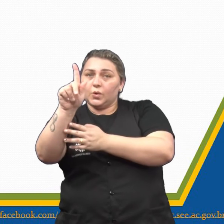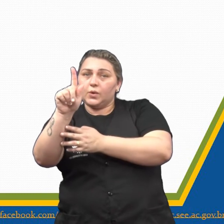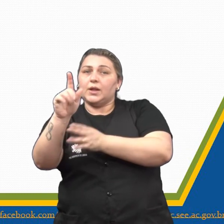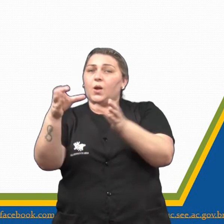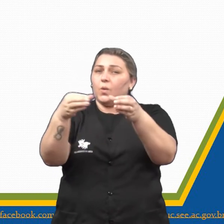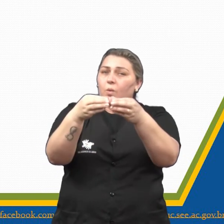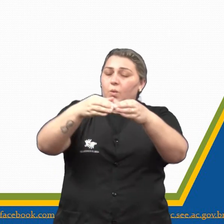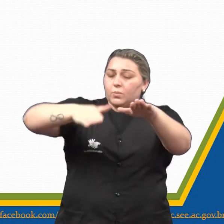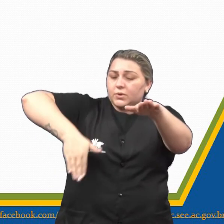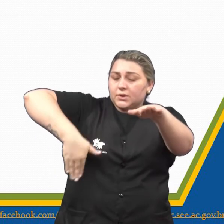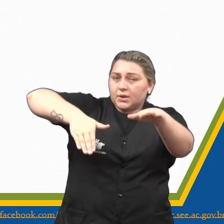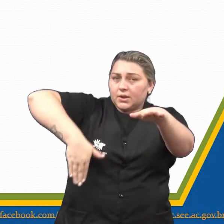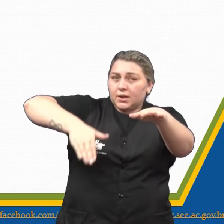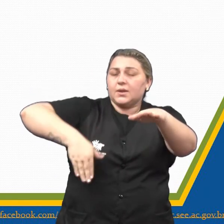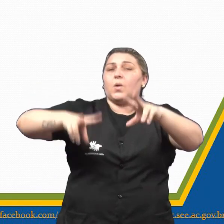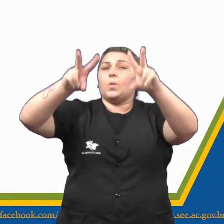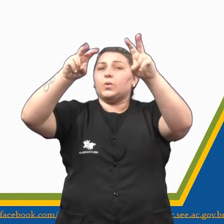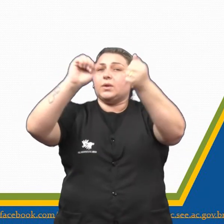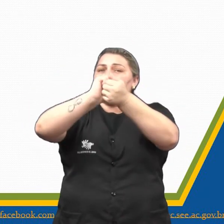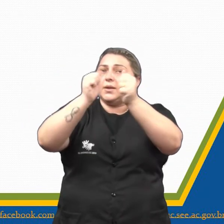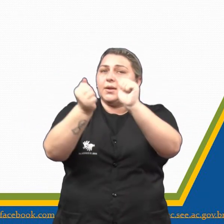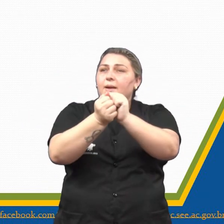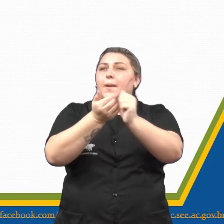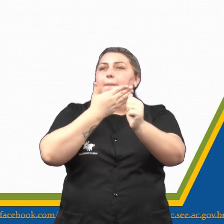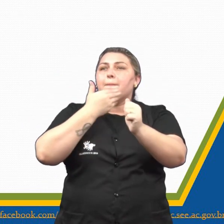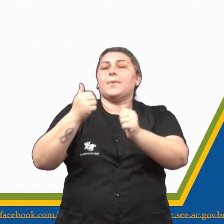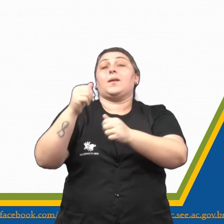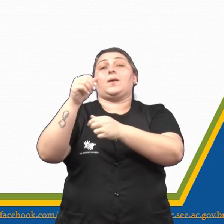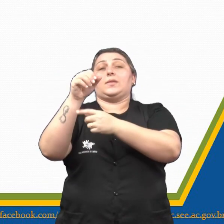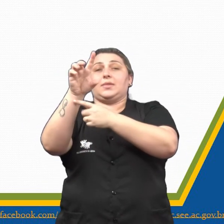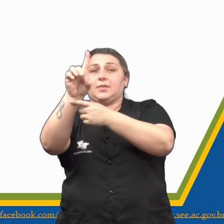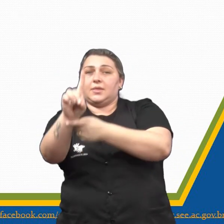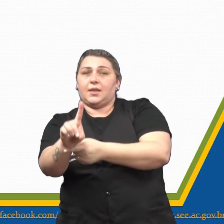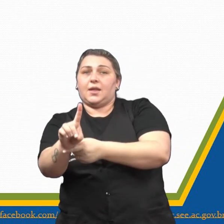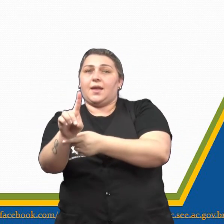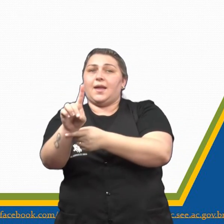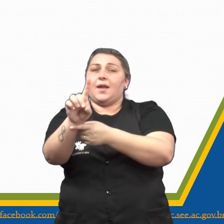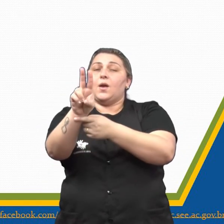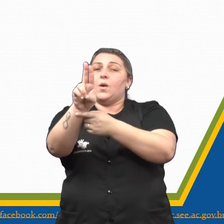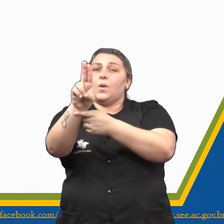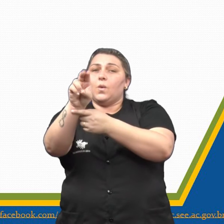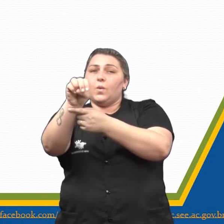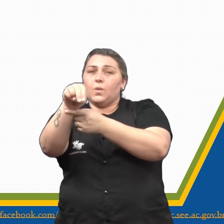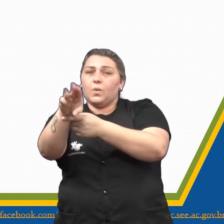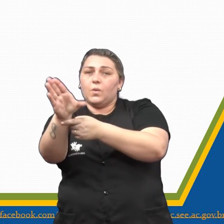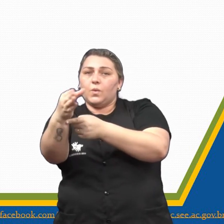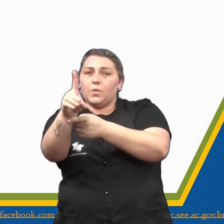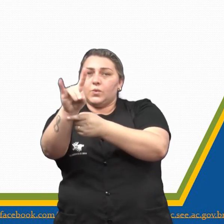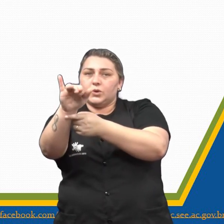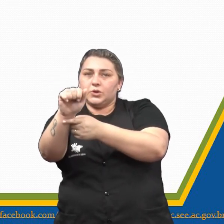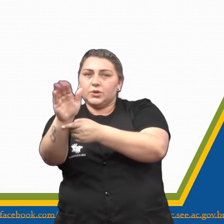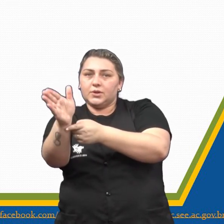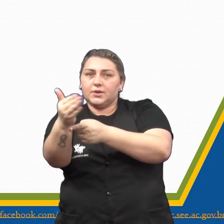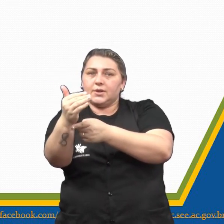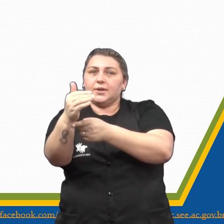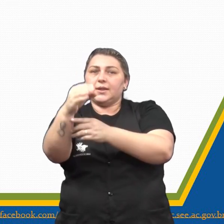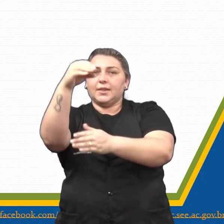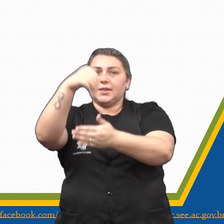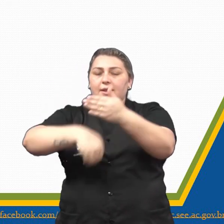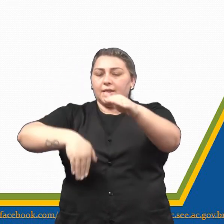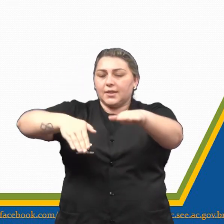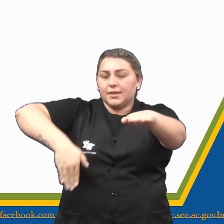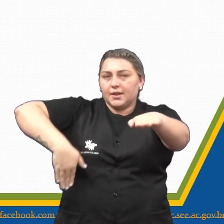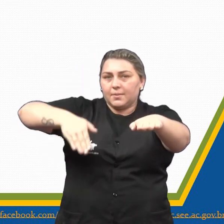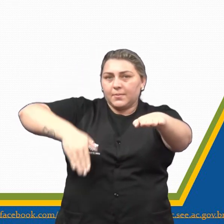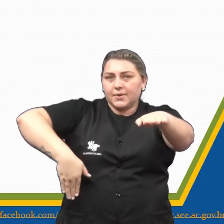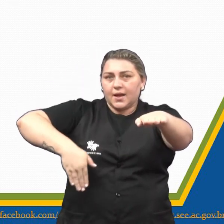Então, ó... O título mais adequado seria... Um dia em la piscina, certo? Porque as outras aí, Primeiro que o texto não